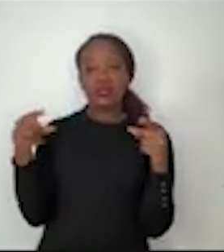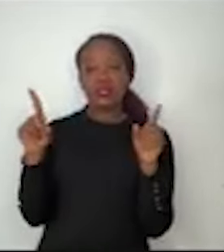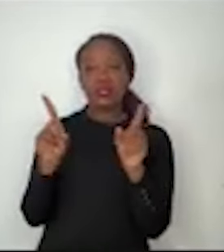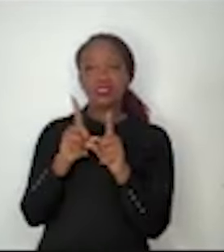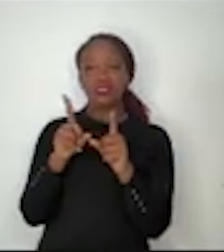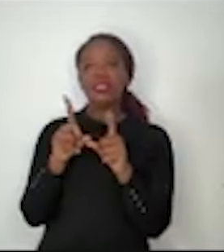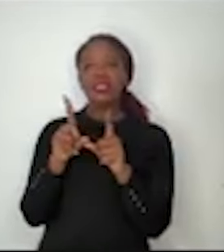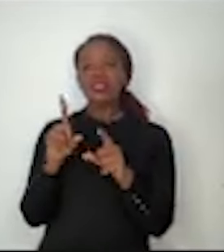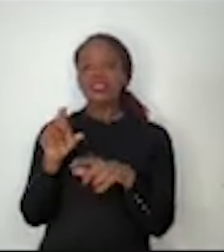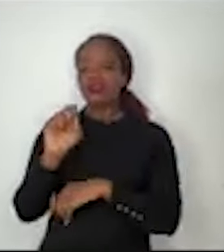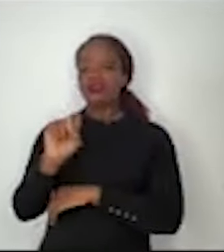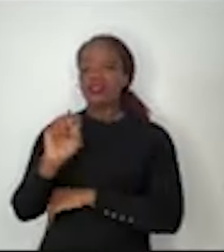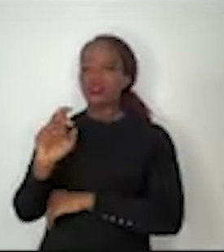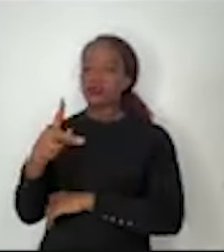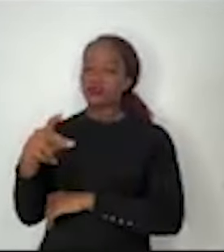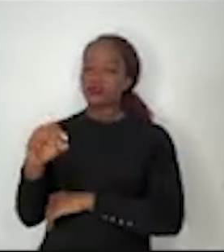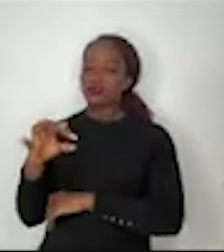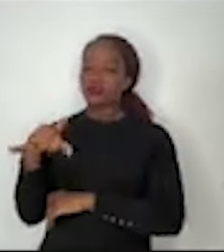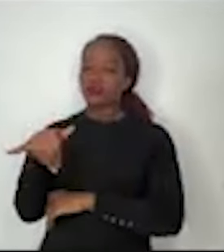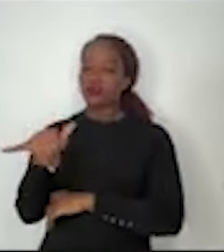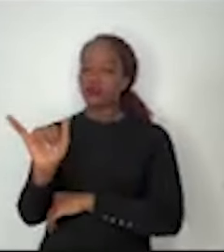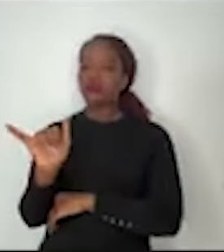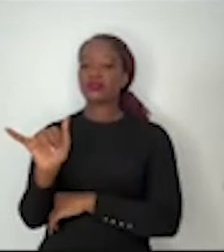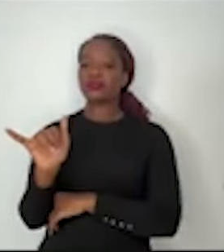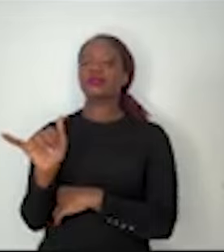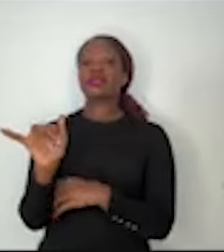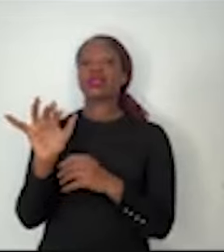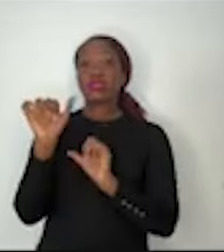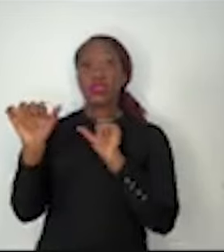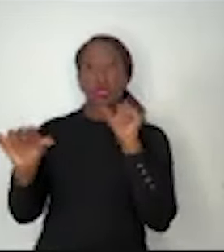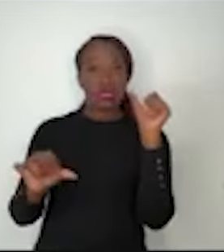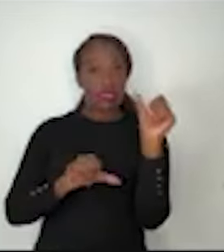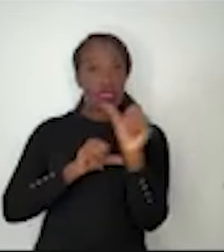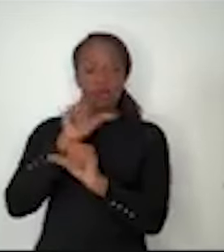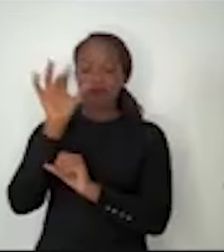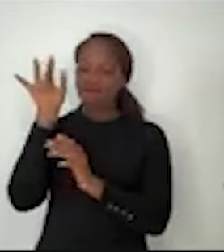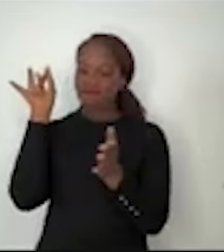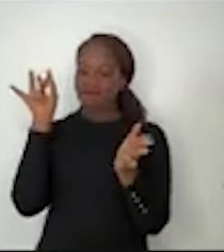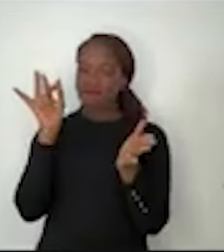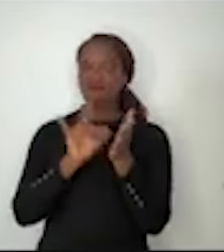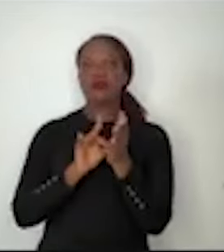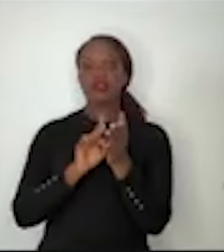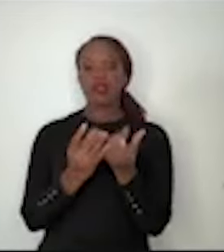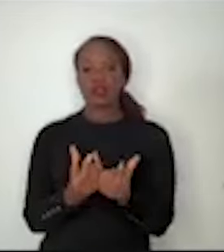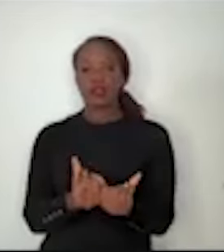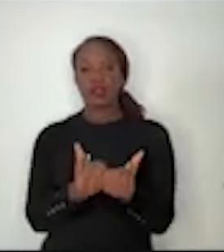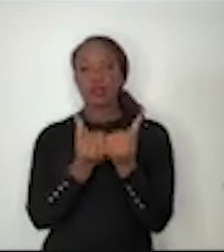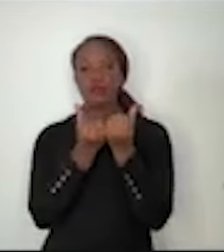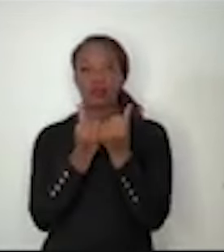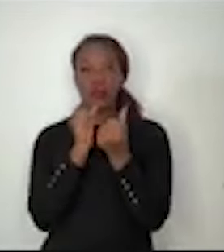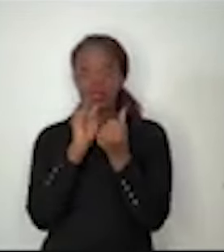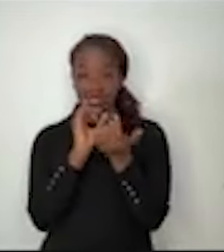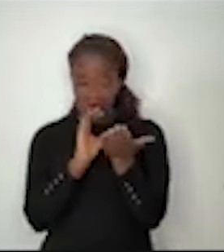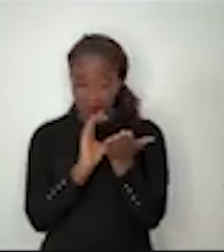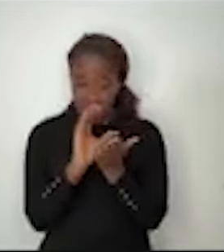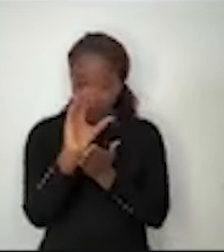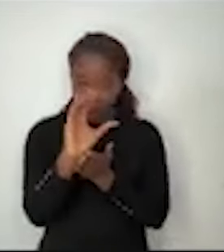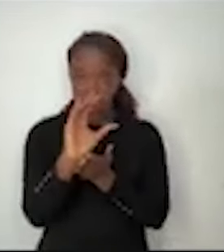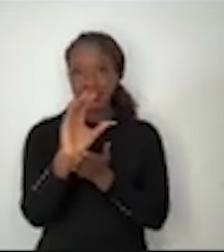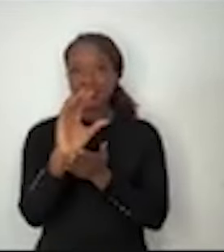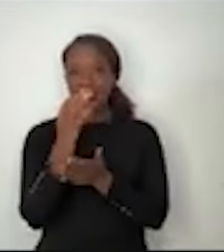ou seja, há uma transformação profunda na economia. Se nós não investirmos em ciência e tecnologia,